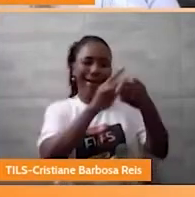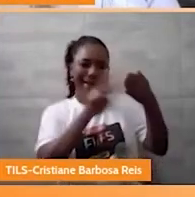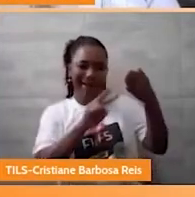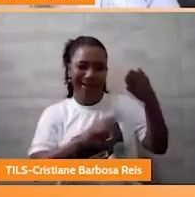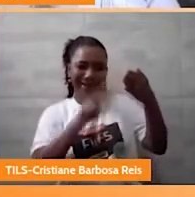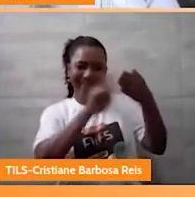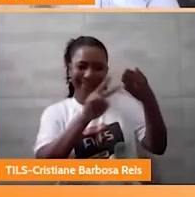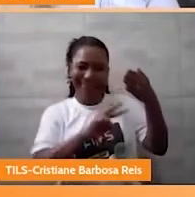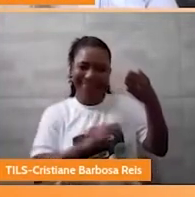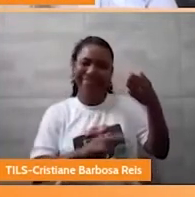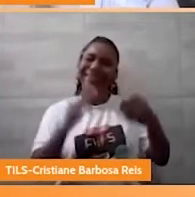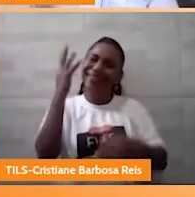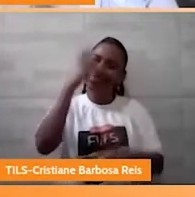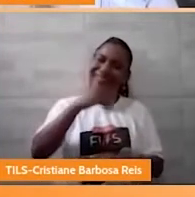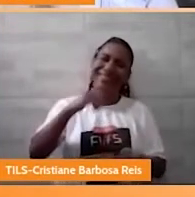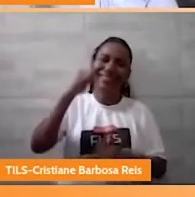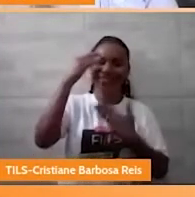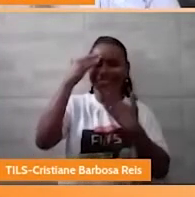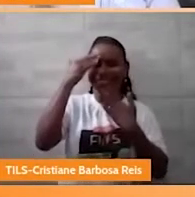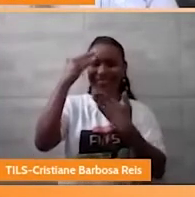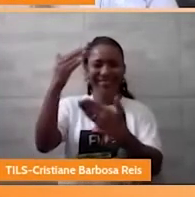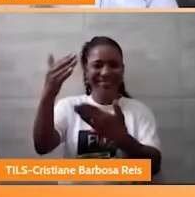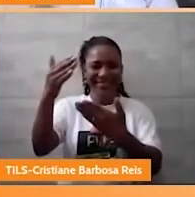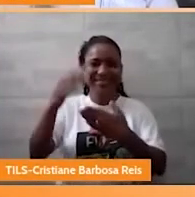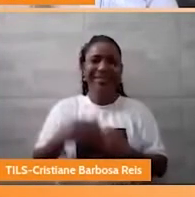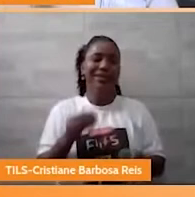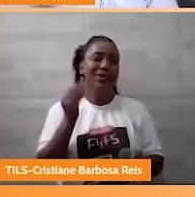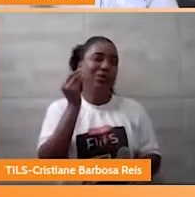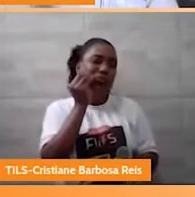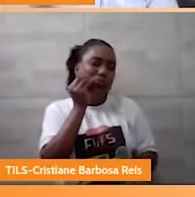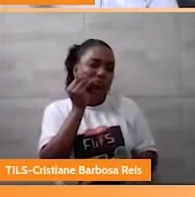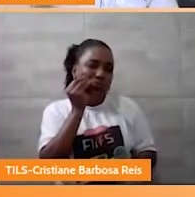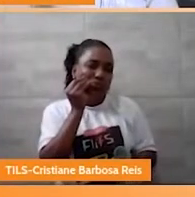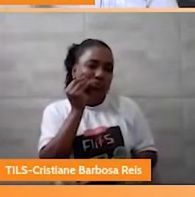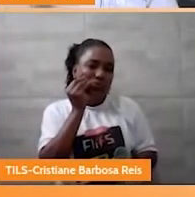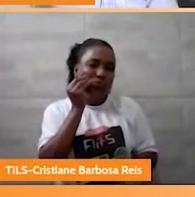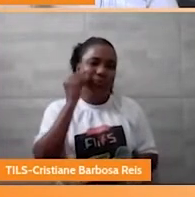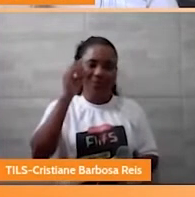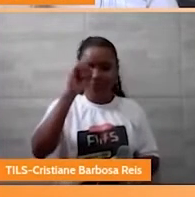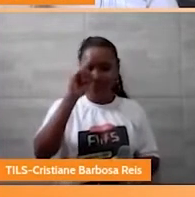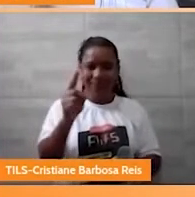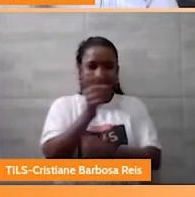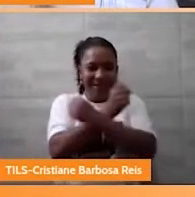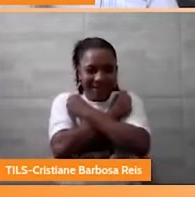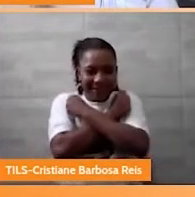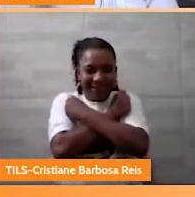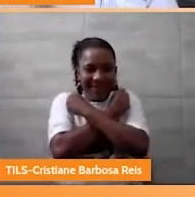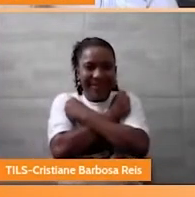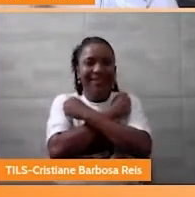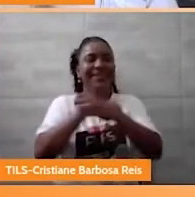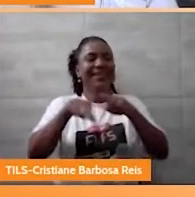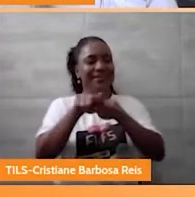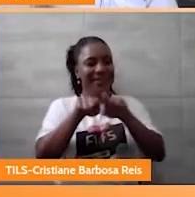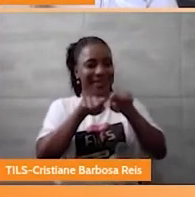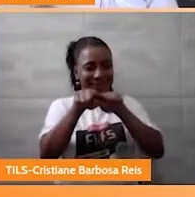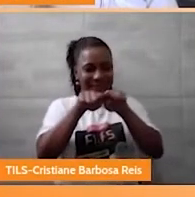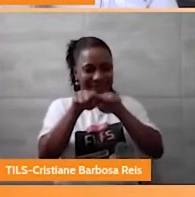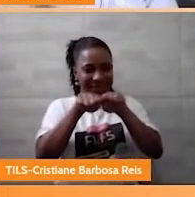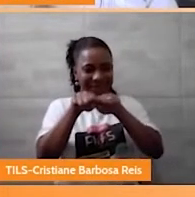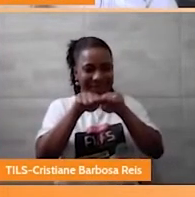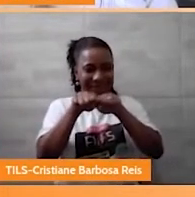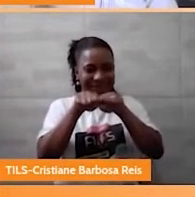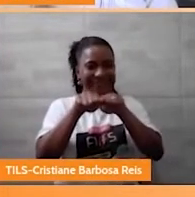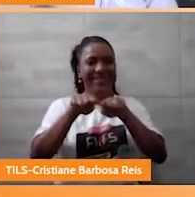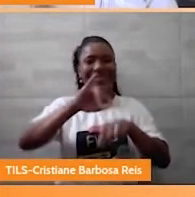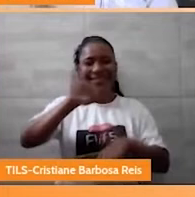lindo. Obrigado, Fabíola. Quero mandar um beijo e um abraço para o meu irmão Jairo Miranda. Que está aí acompanhando a live. Ricardo, ele mandou